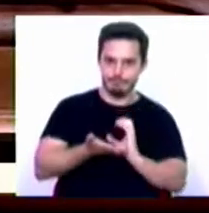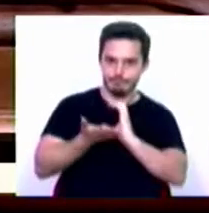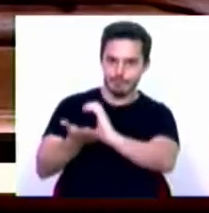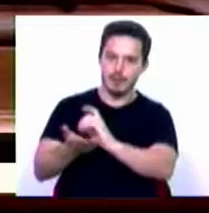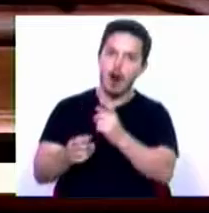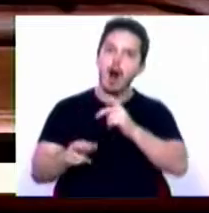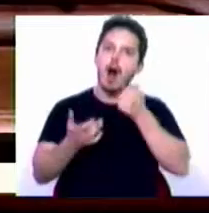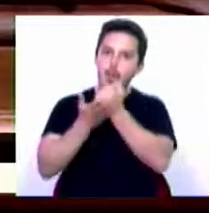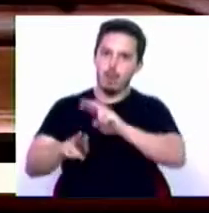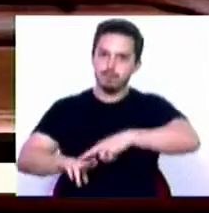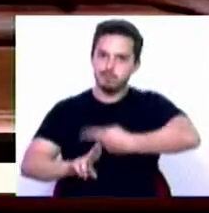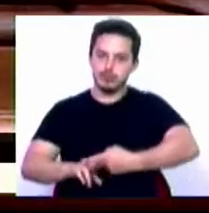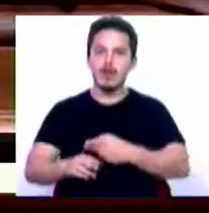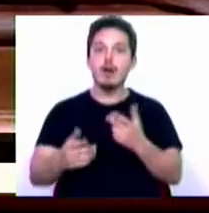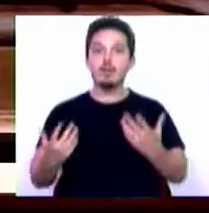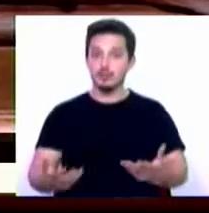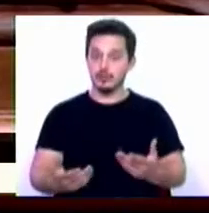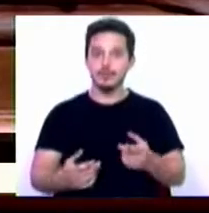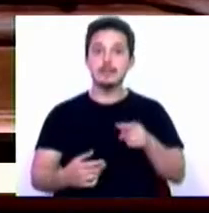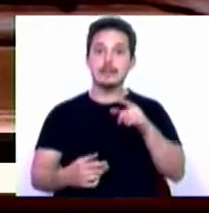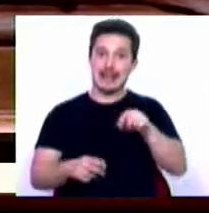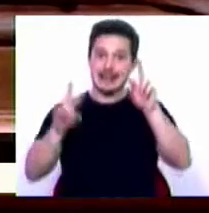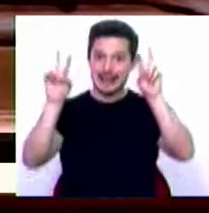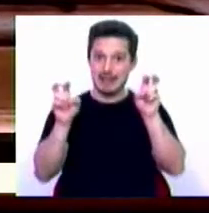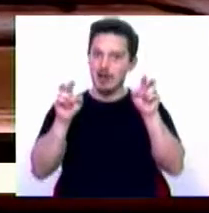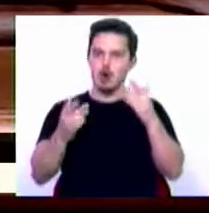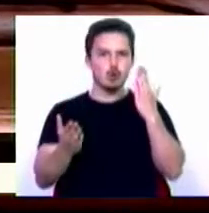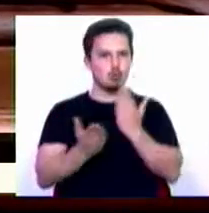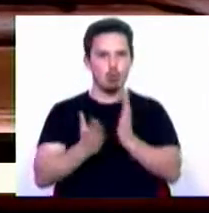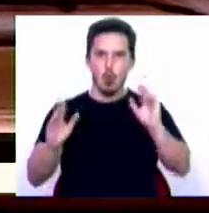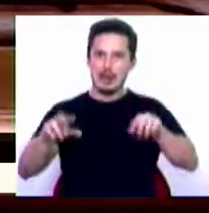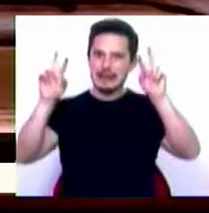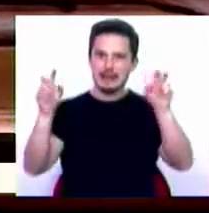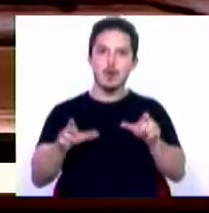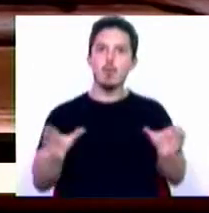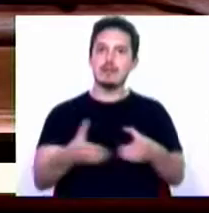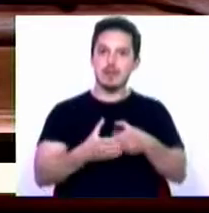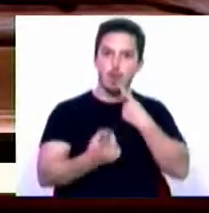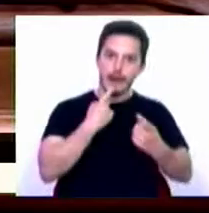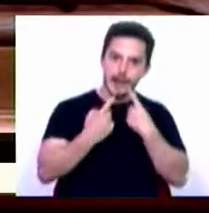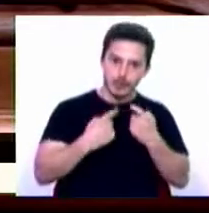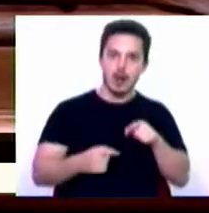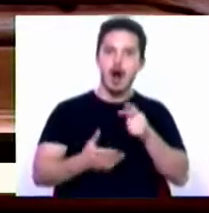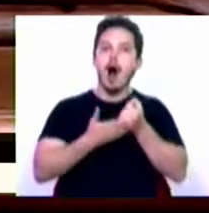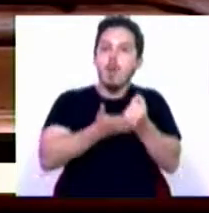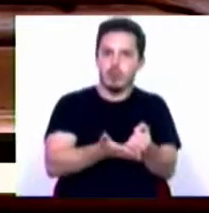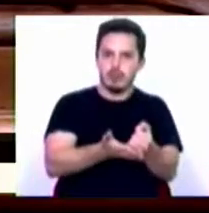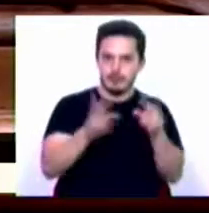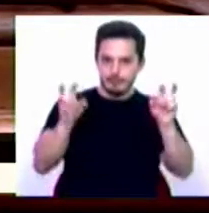multiplicaram-se. Aliás, foi este o tema e só este o tema da Comissão de Inquérito, os apoios.